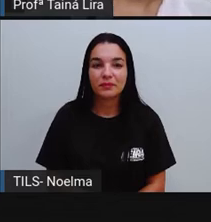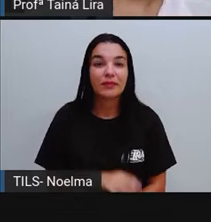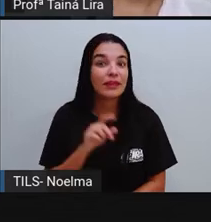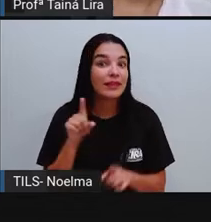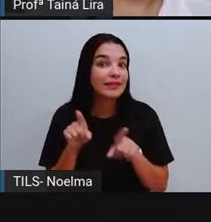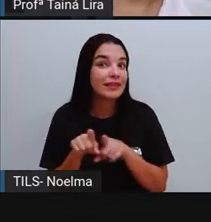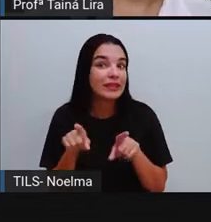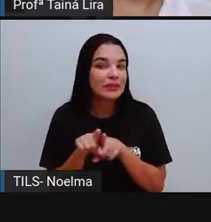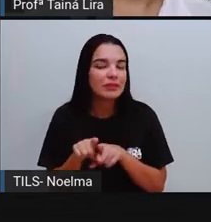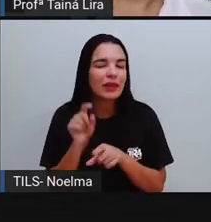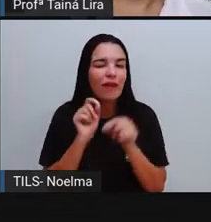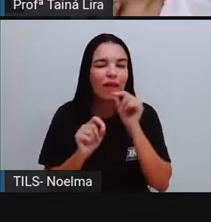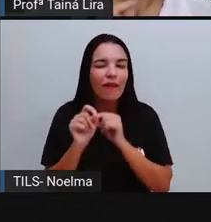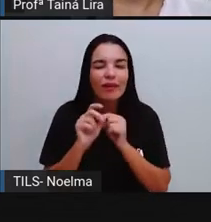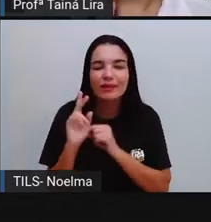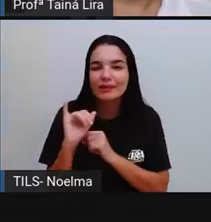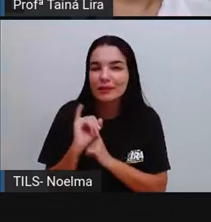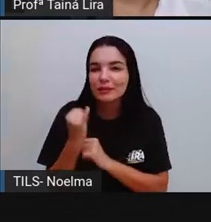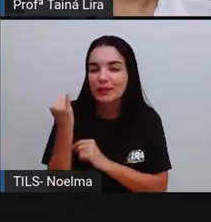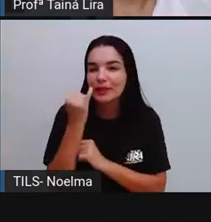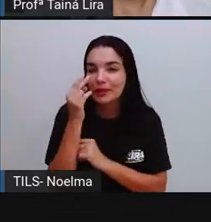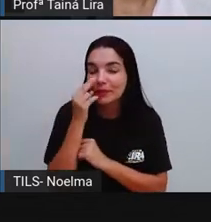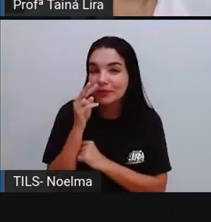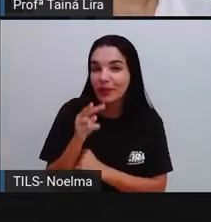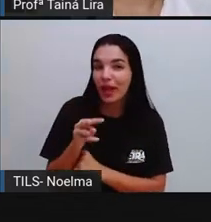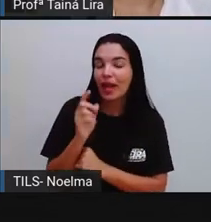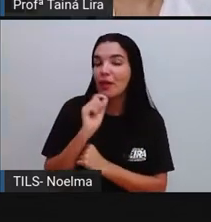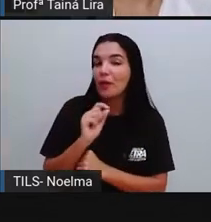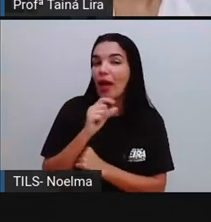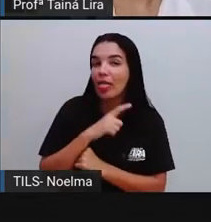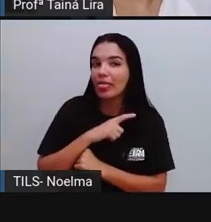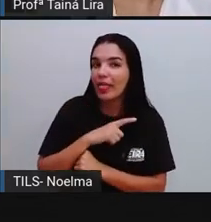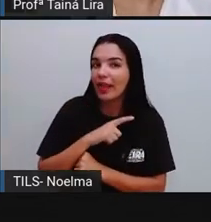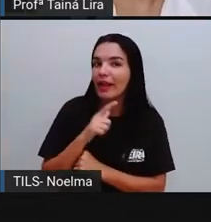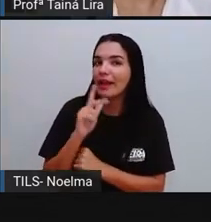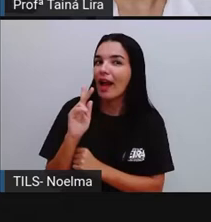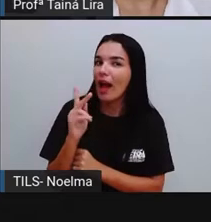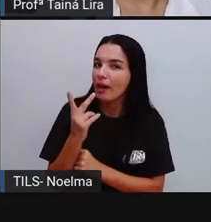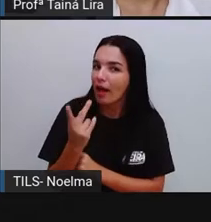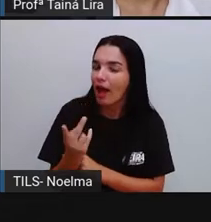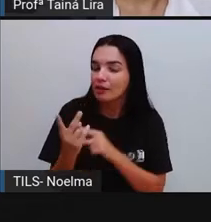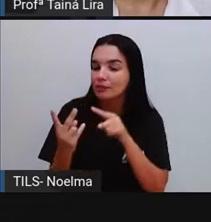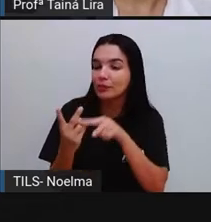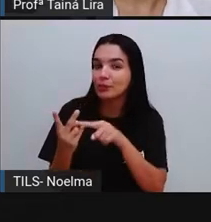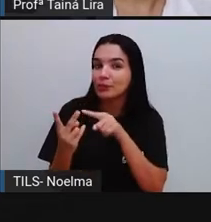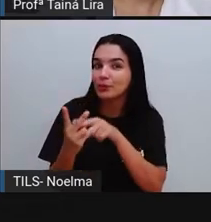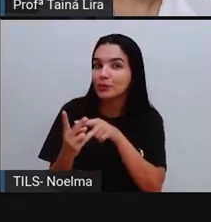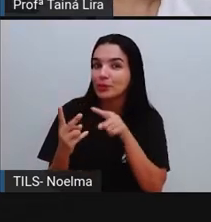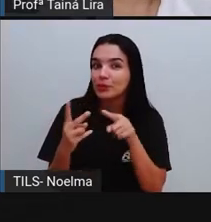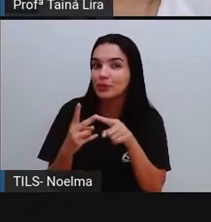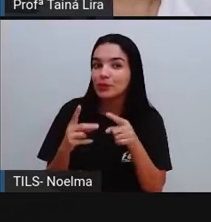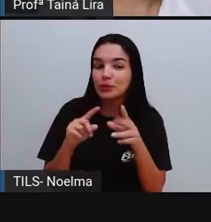detalhe aí, Olha lá na palavra chocalho, A gente tem a letra H, Aparecendo duas vezes nessa palavra,